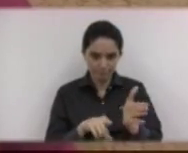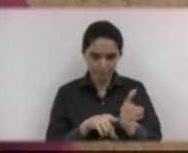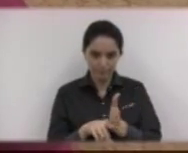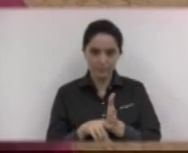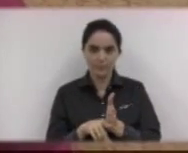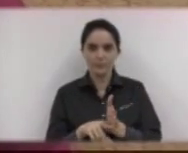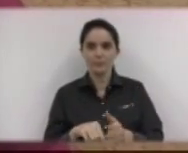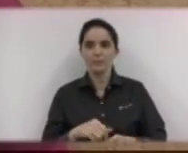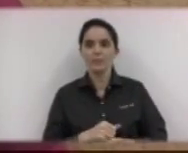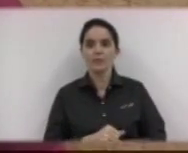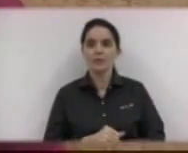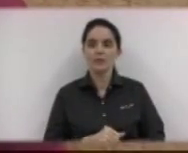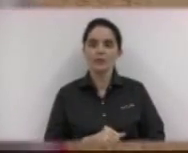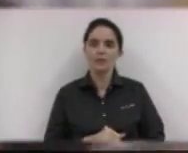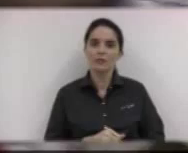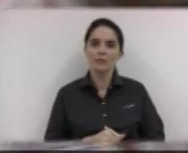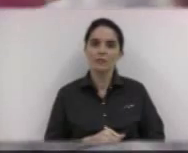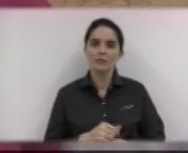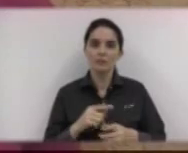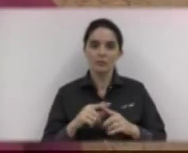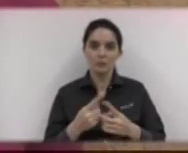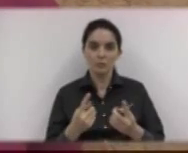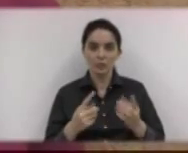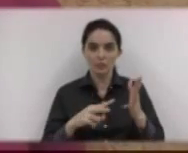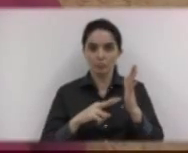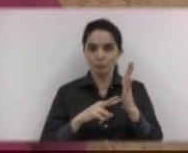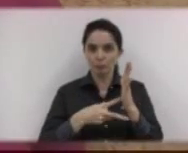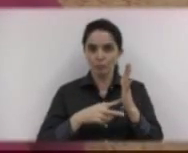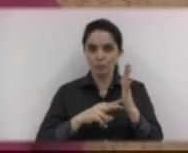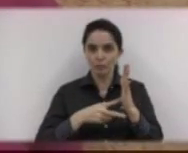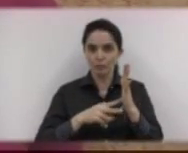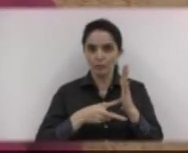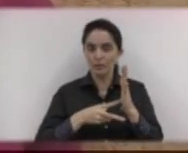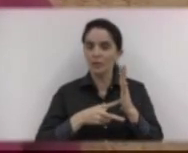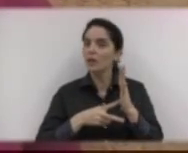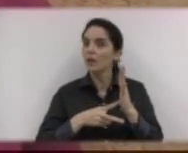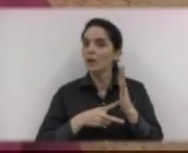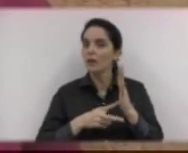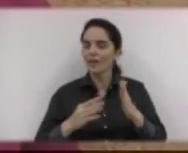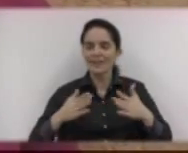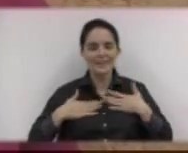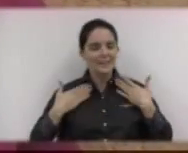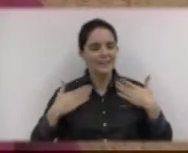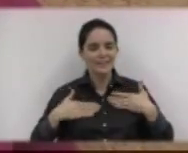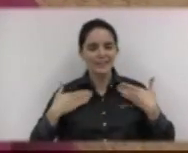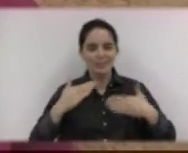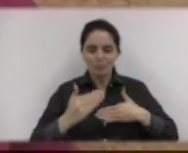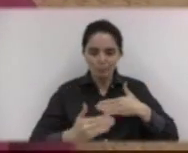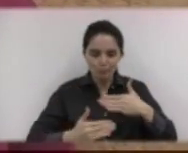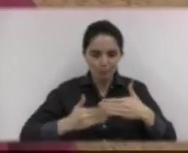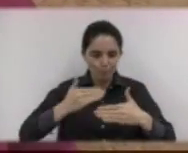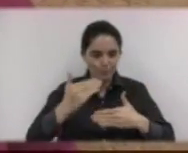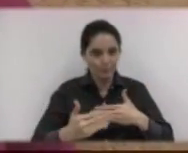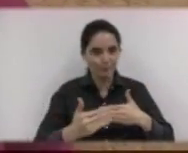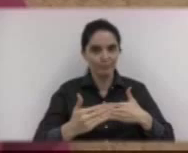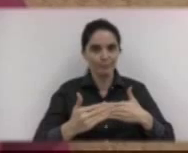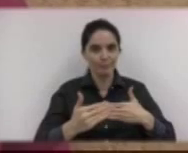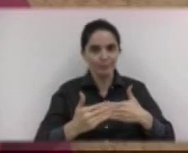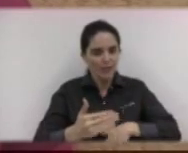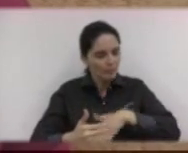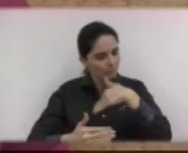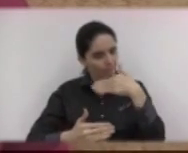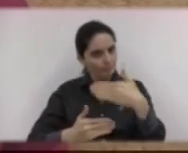para um sindicato é alegria cada conquista. Quando o pessoal do pedágio está ali